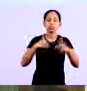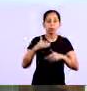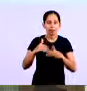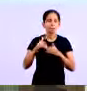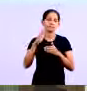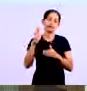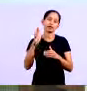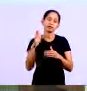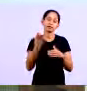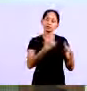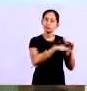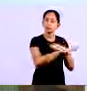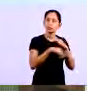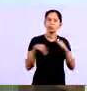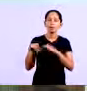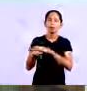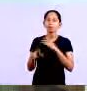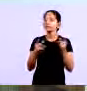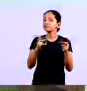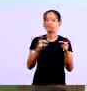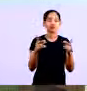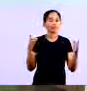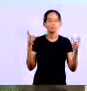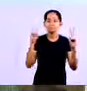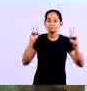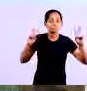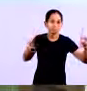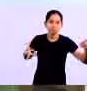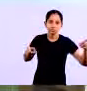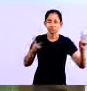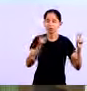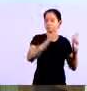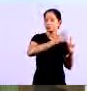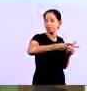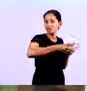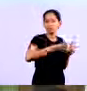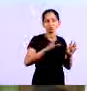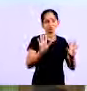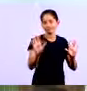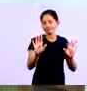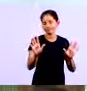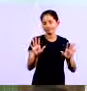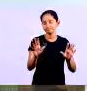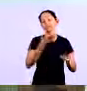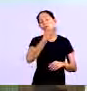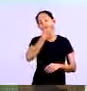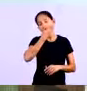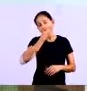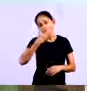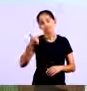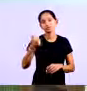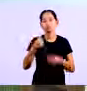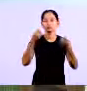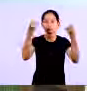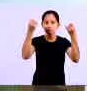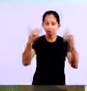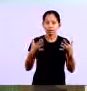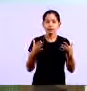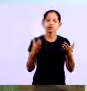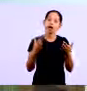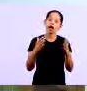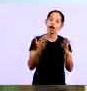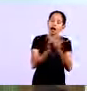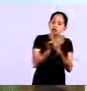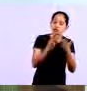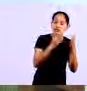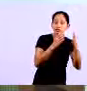custo no estoque e tá gerando custo de produção você poderia estar trabalhando em uma dimensão um pouco menor é claro como eu tô explicando cada situação é situação